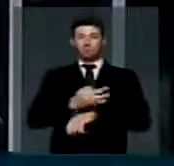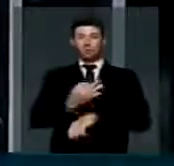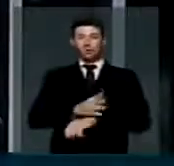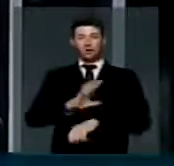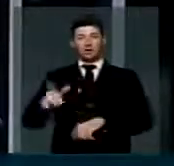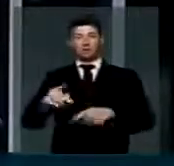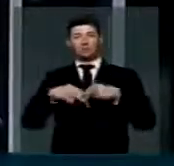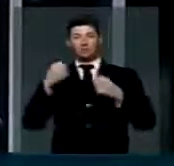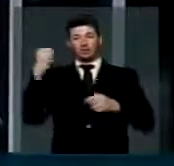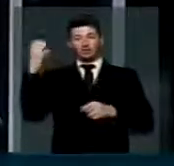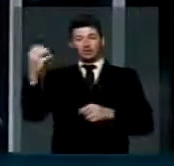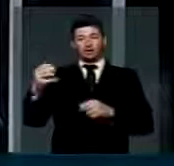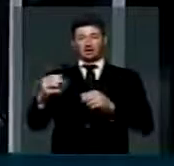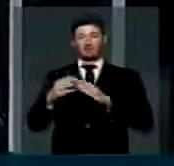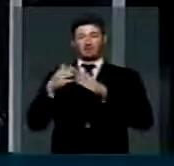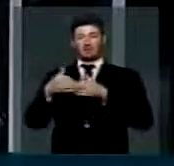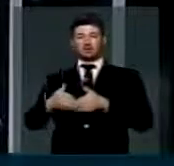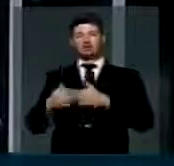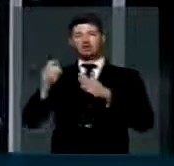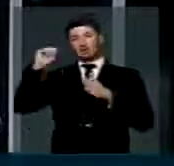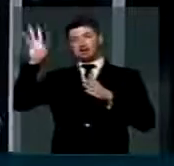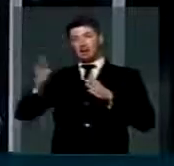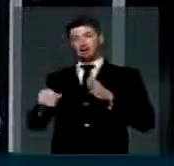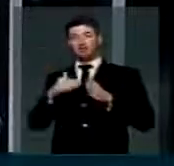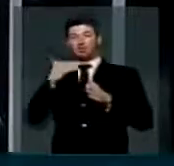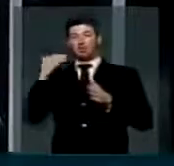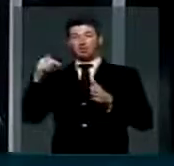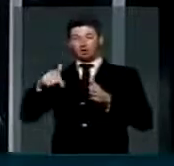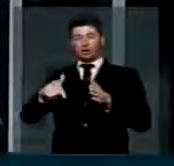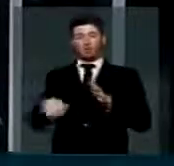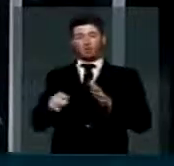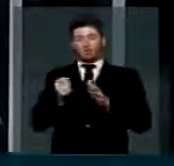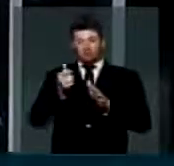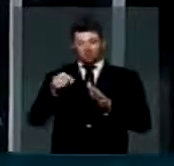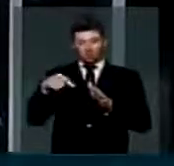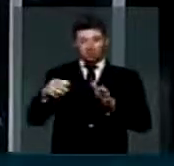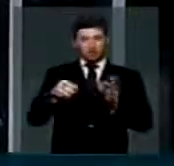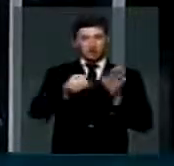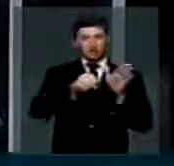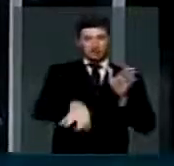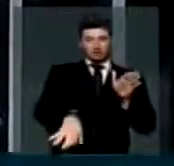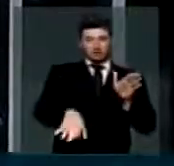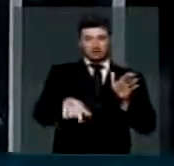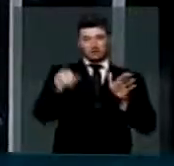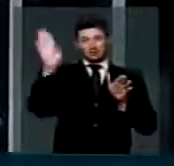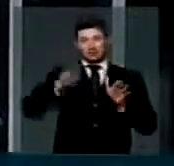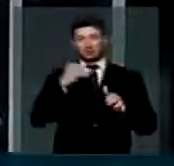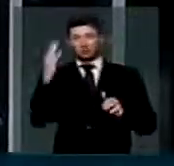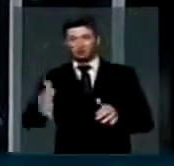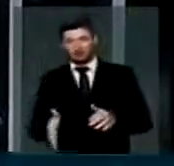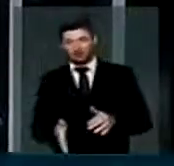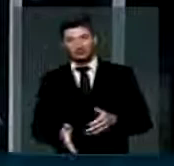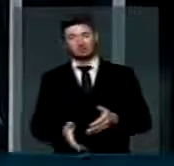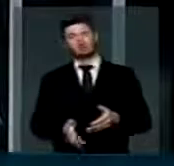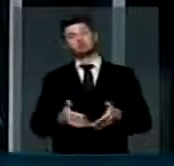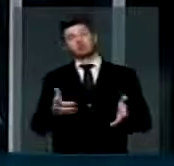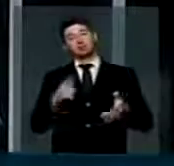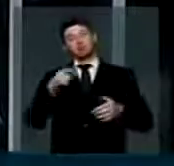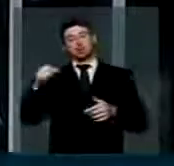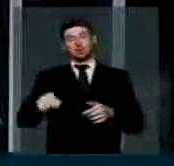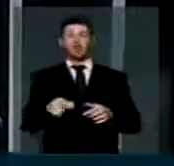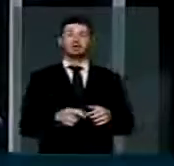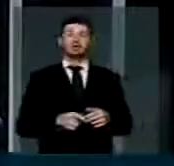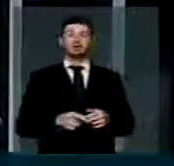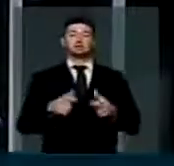tratos da viagem desde a África e morriam pouco depois ao desembarcar. Então, nós temos também esse